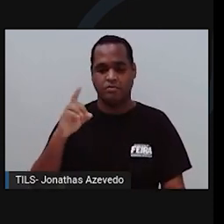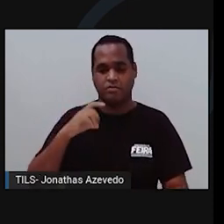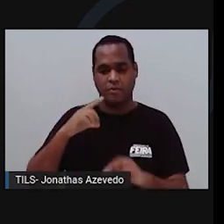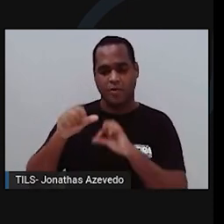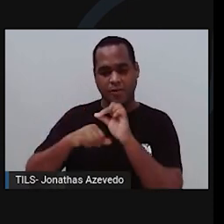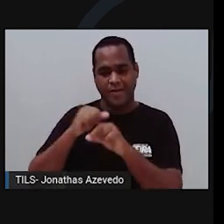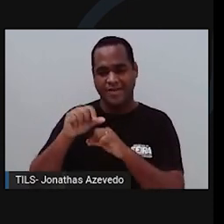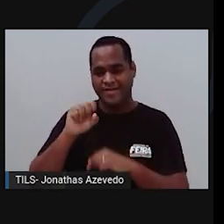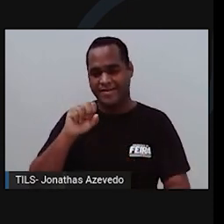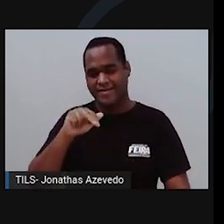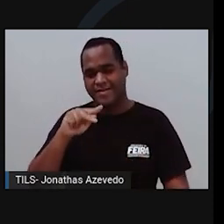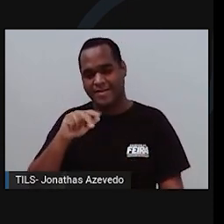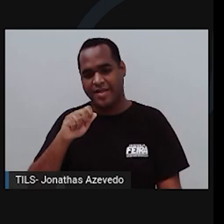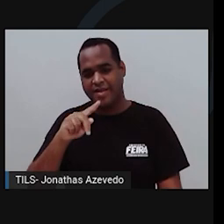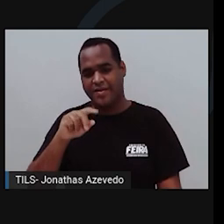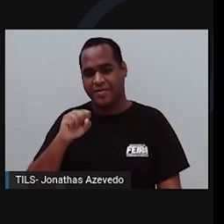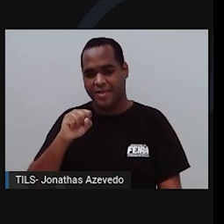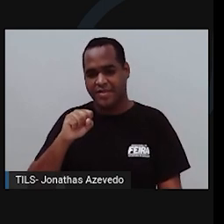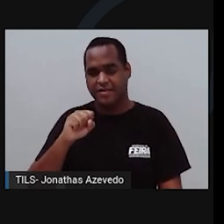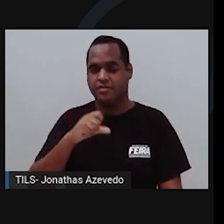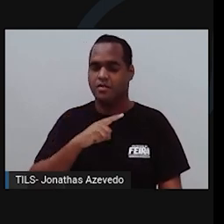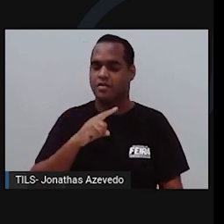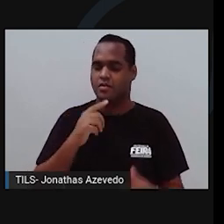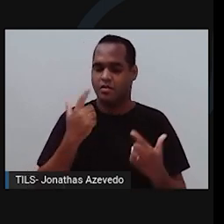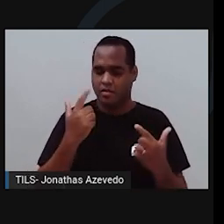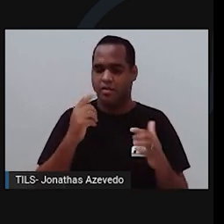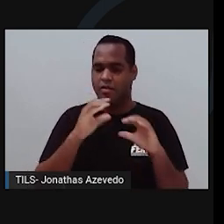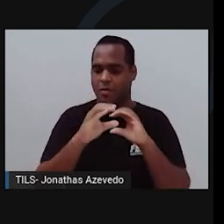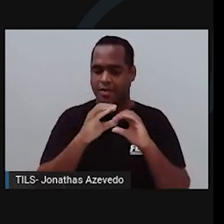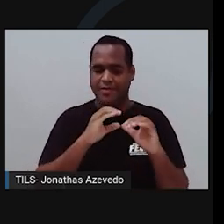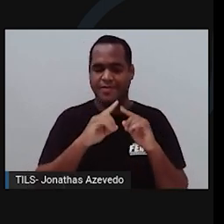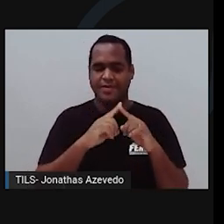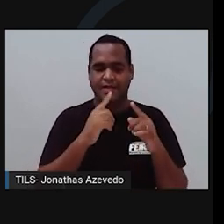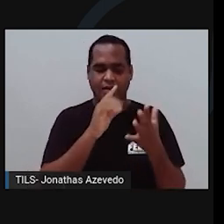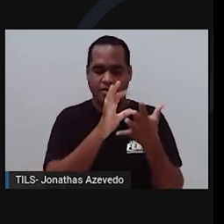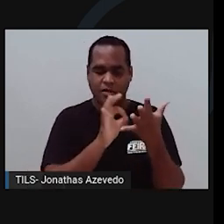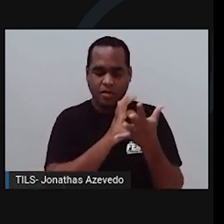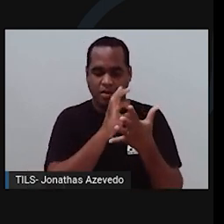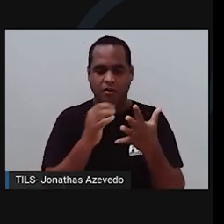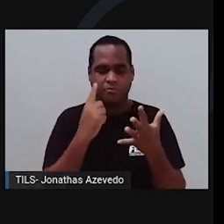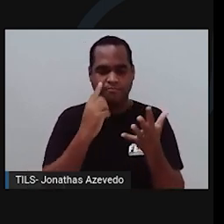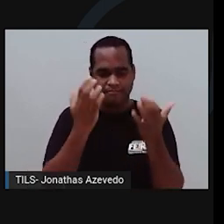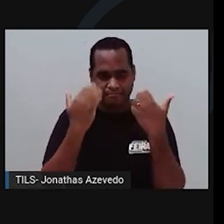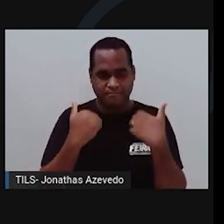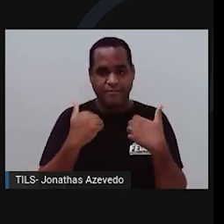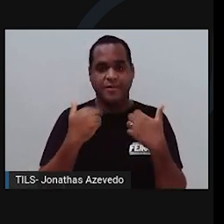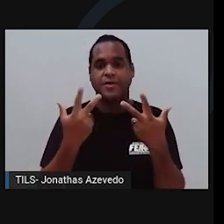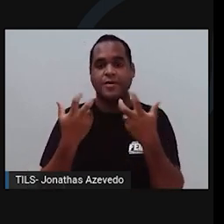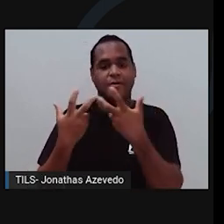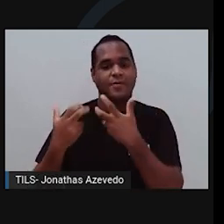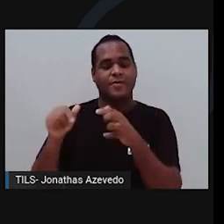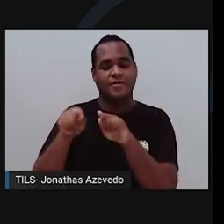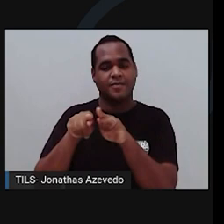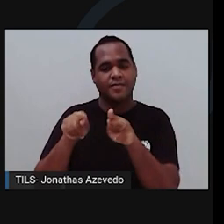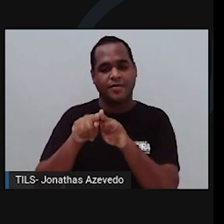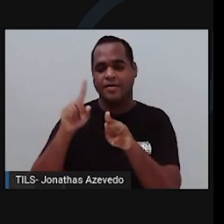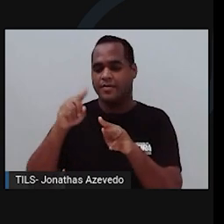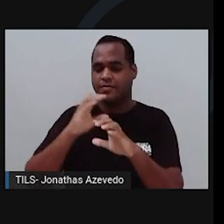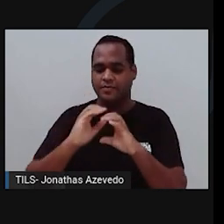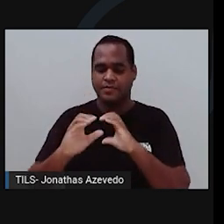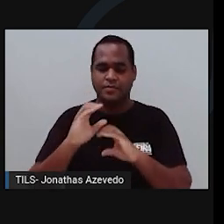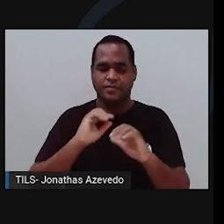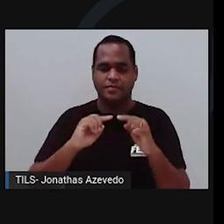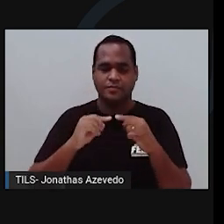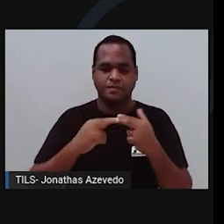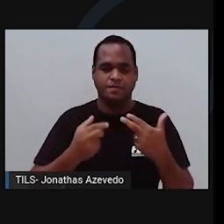sinapse, ou seja, região de comunicação entre células nervosas. Observe que o cone está em constante comunicação com